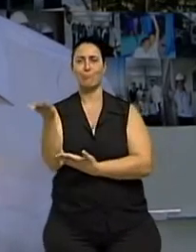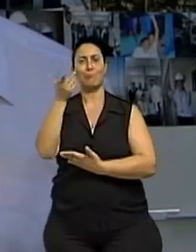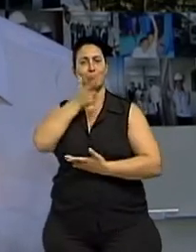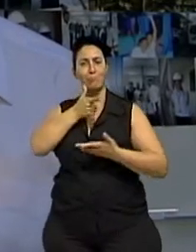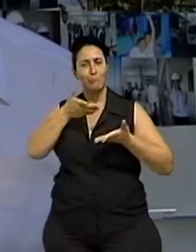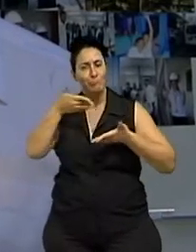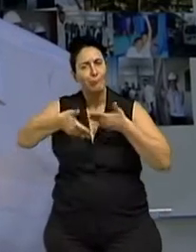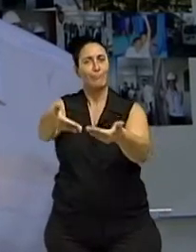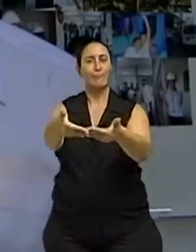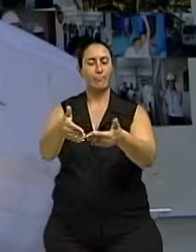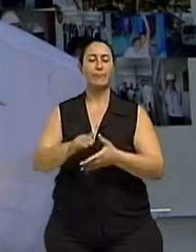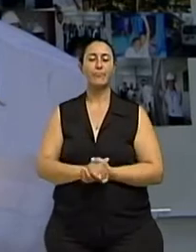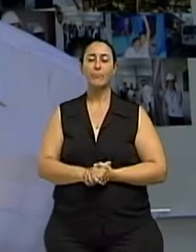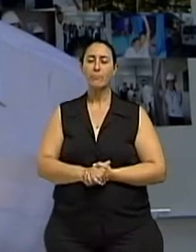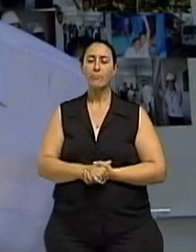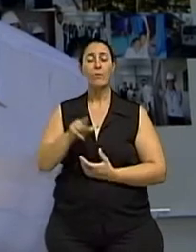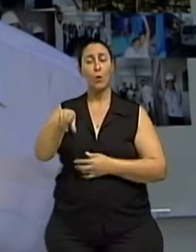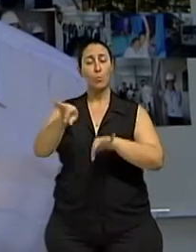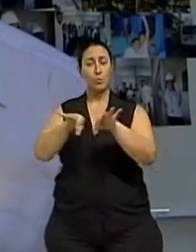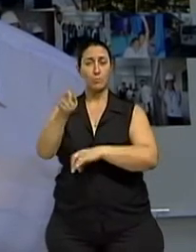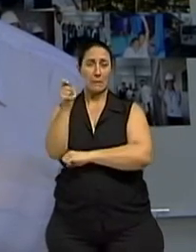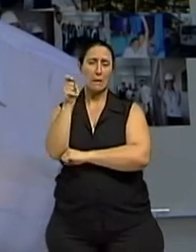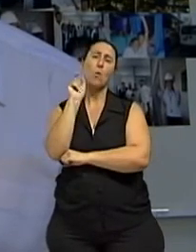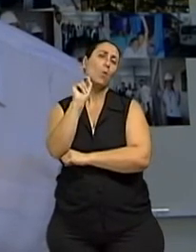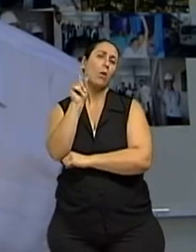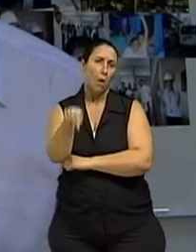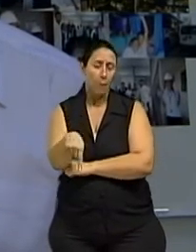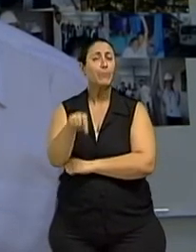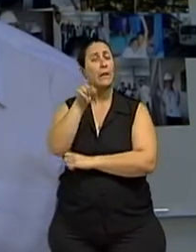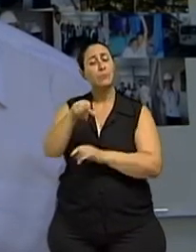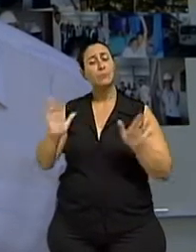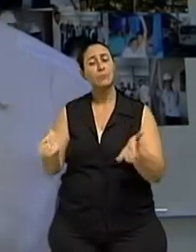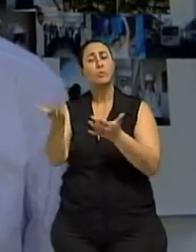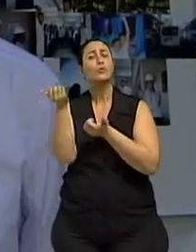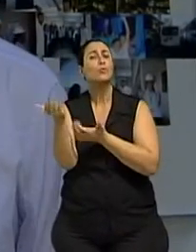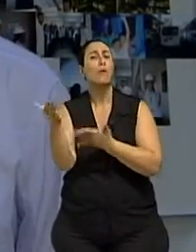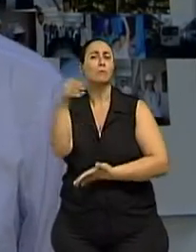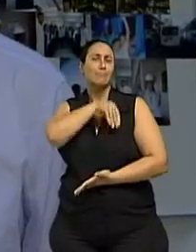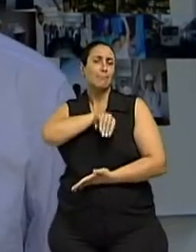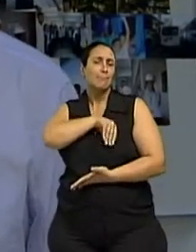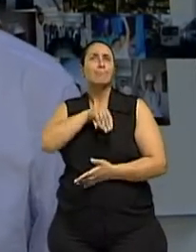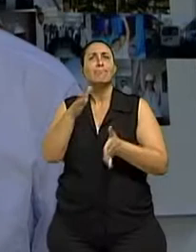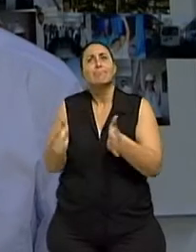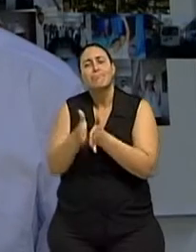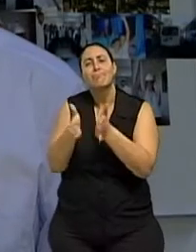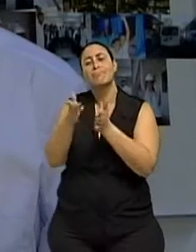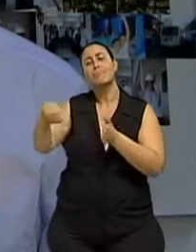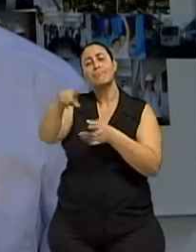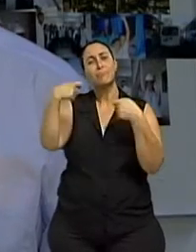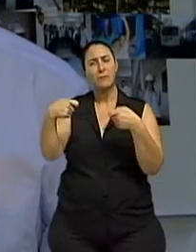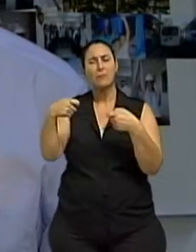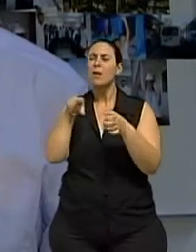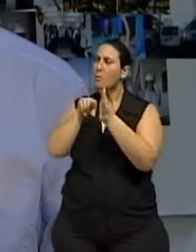oportunidade oferecida a jovens de baixa renda para ter uma profissão. Vocês têm bastante voluntários com mais de